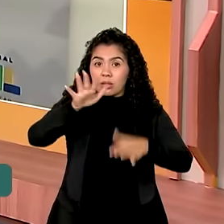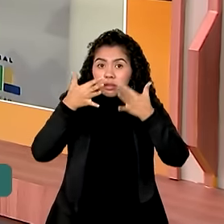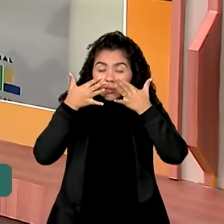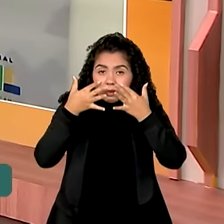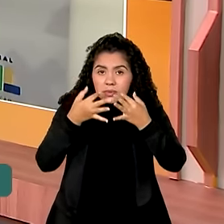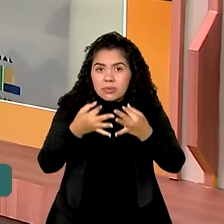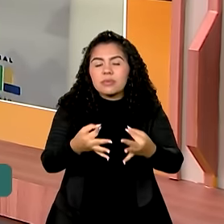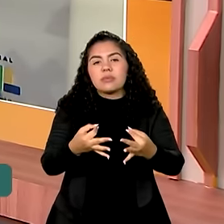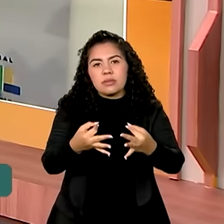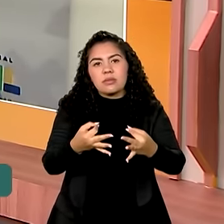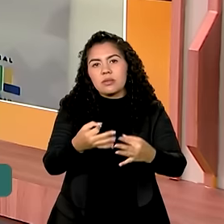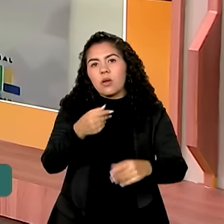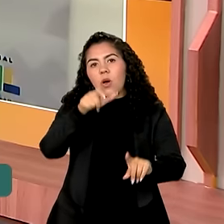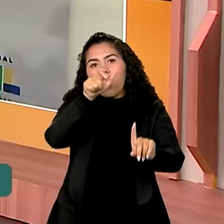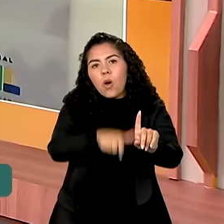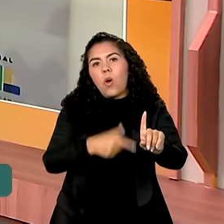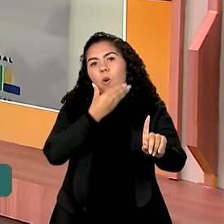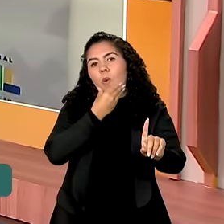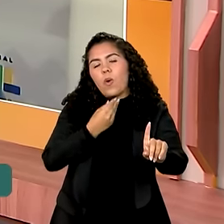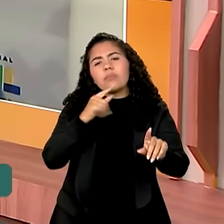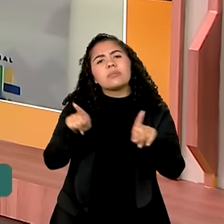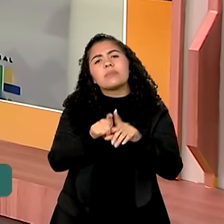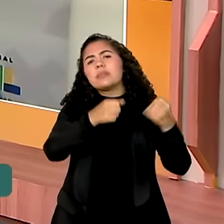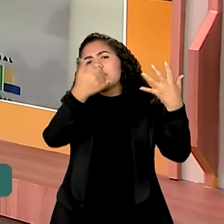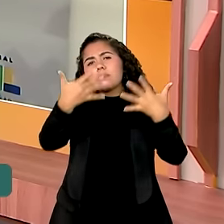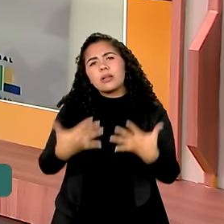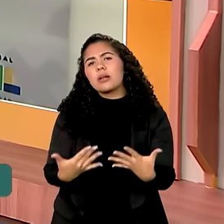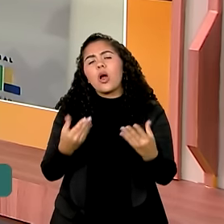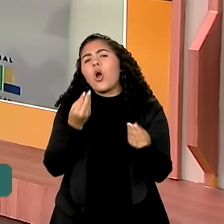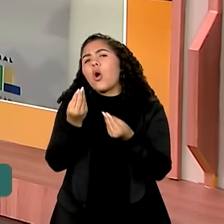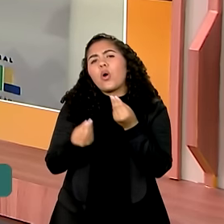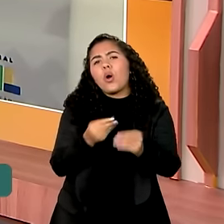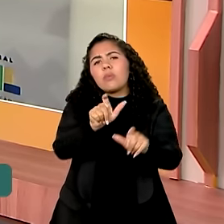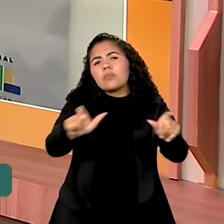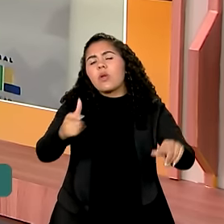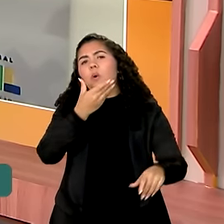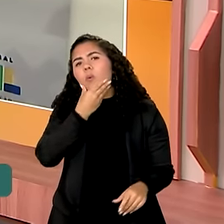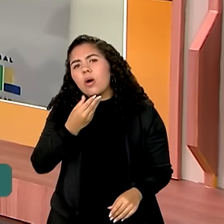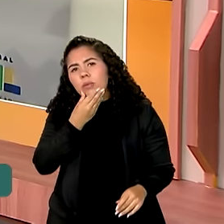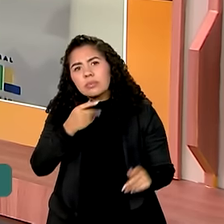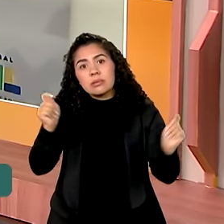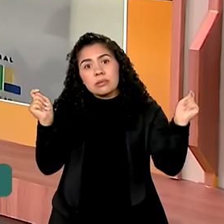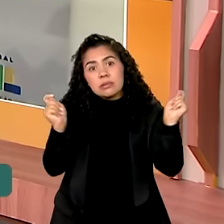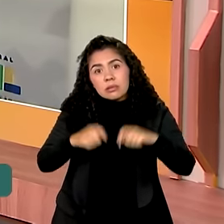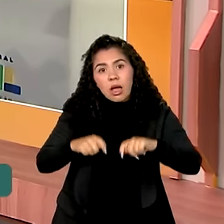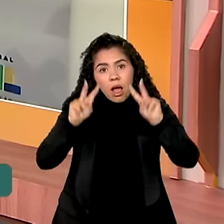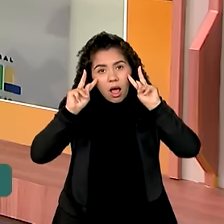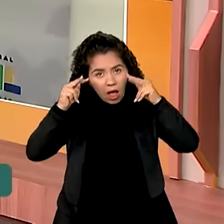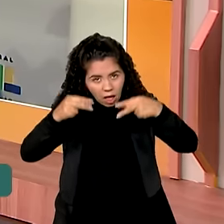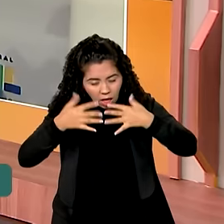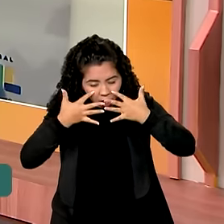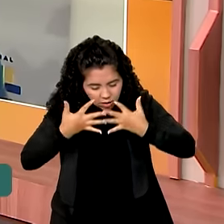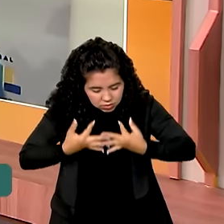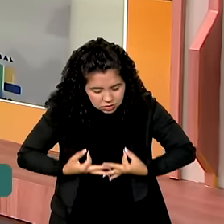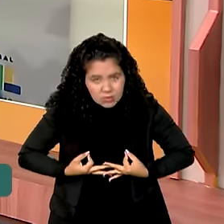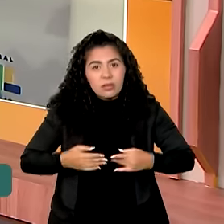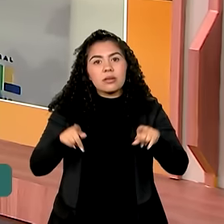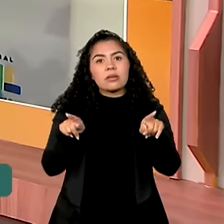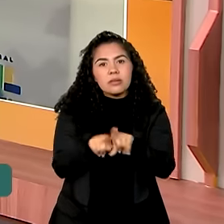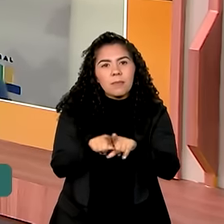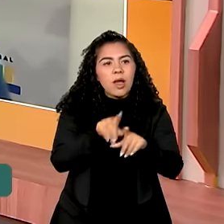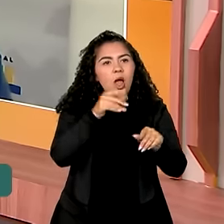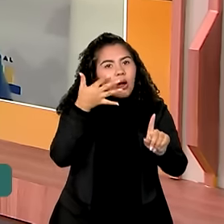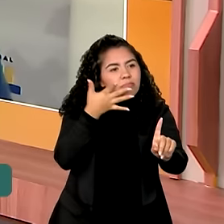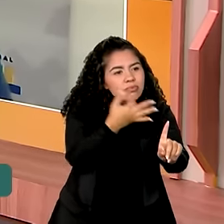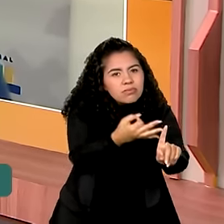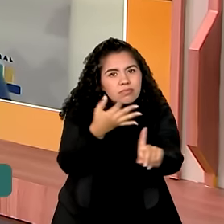Homem e para a gente conversar sobre como os homens podem desenvolver práticas de cuidar de si e cuidar dos outros também.